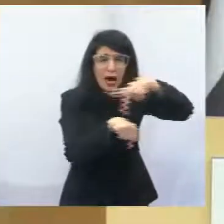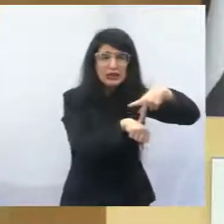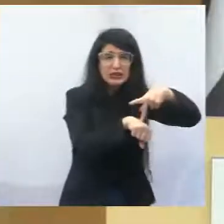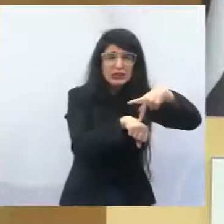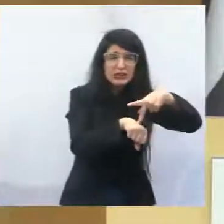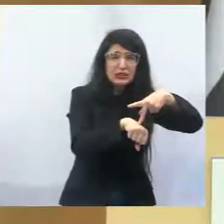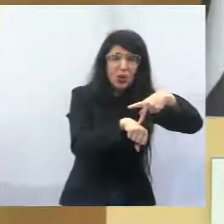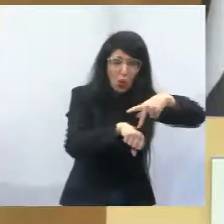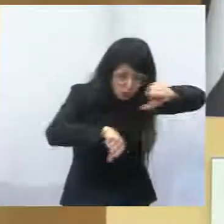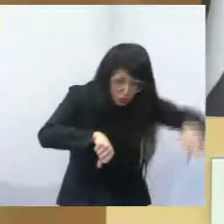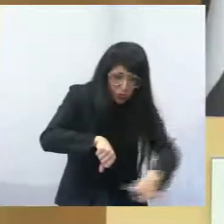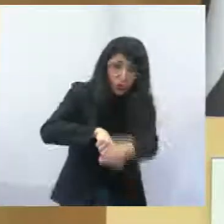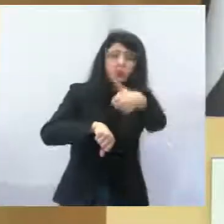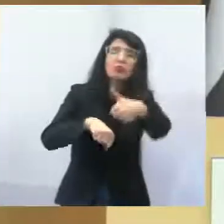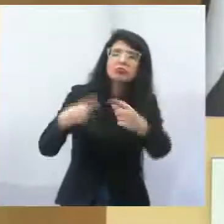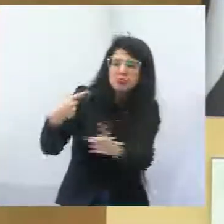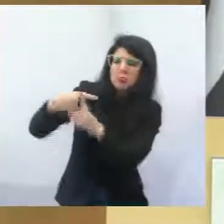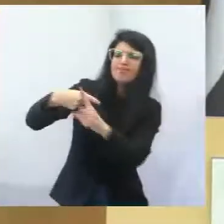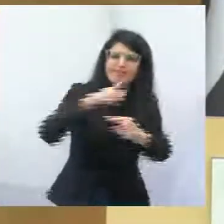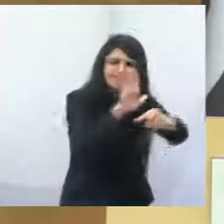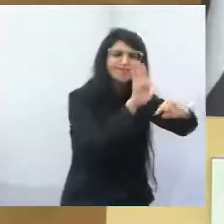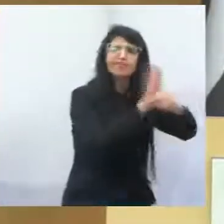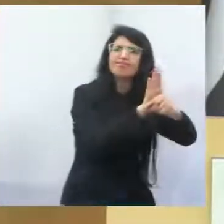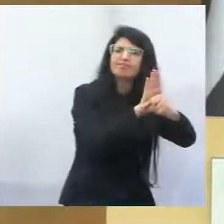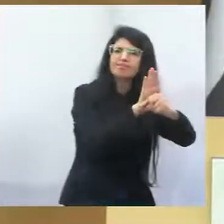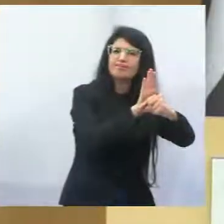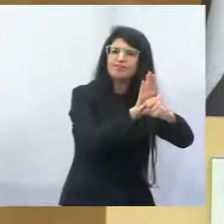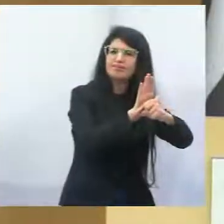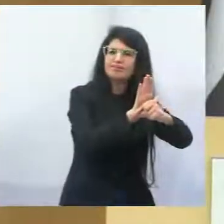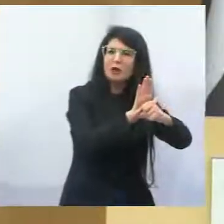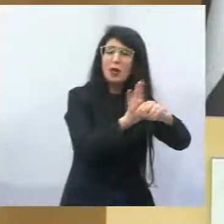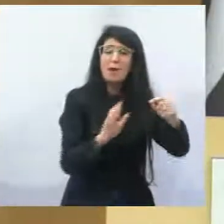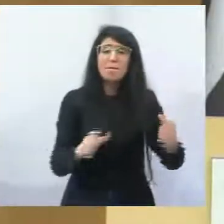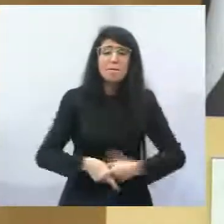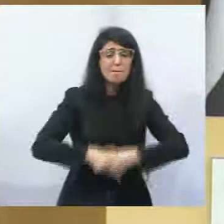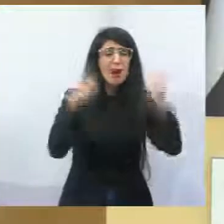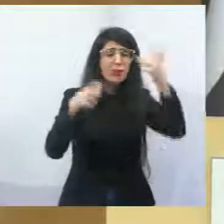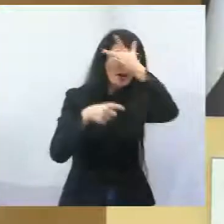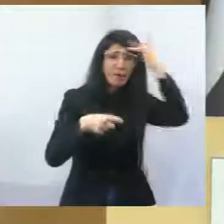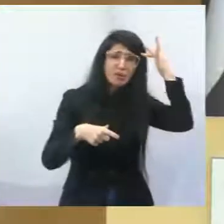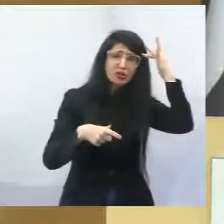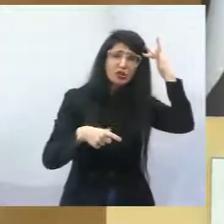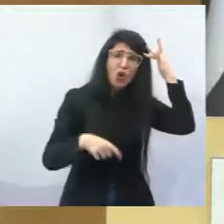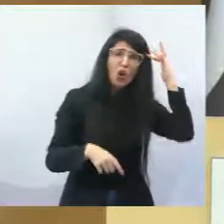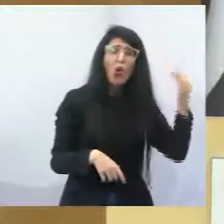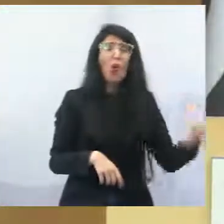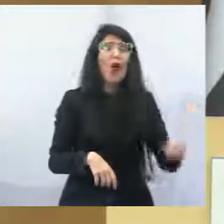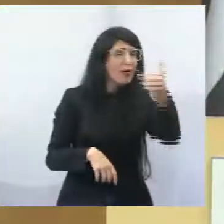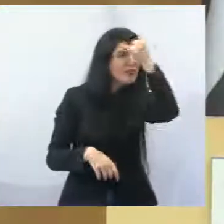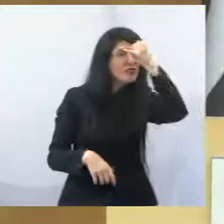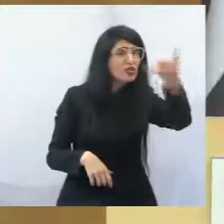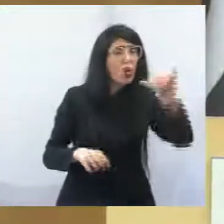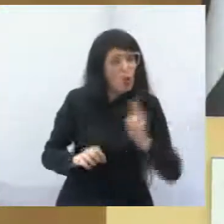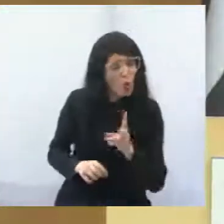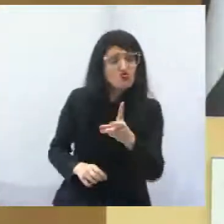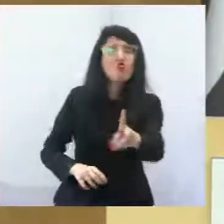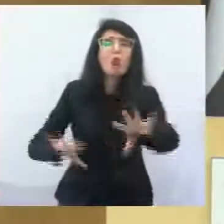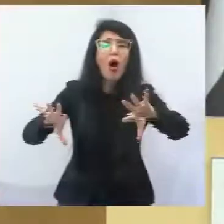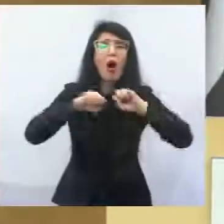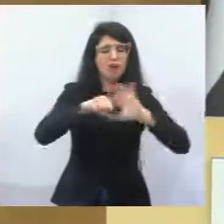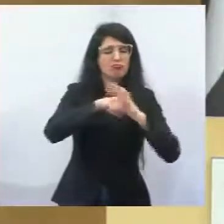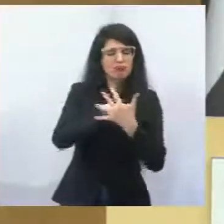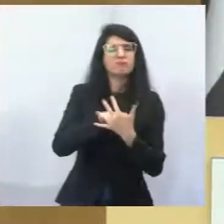Então, essa é a realidade do nosso país. Um país que não está conseguindo combater como deveria